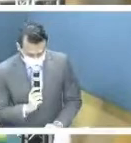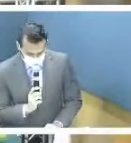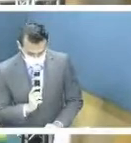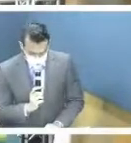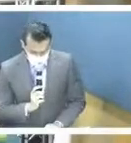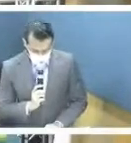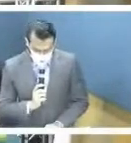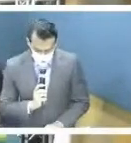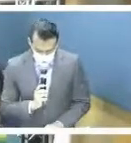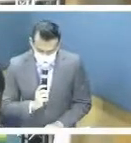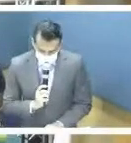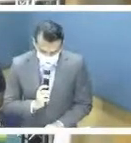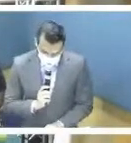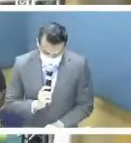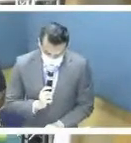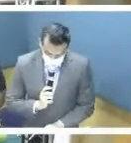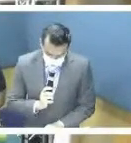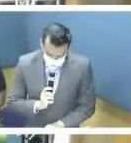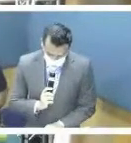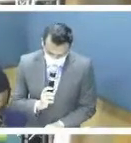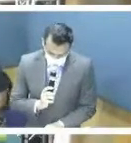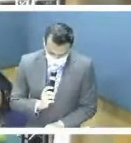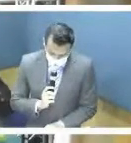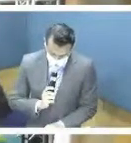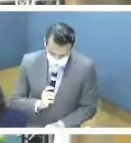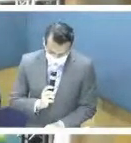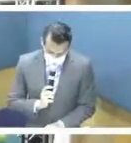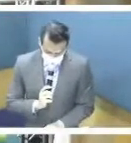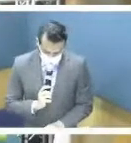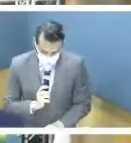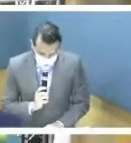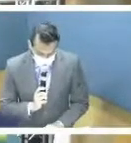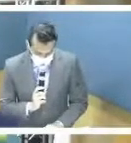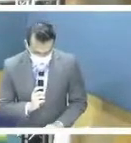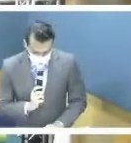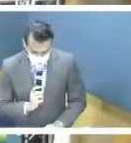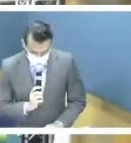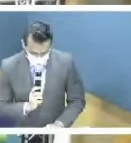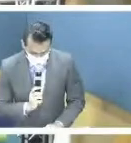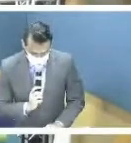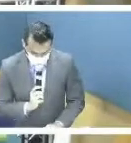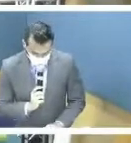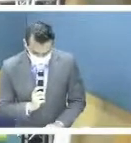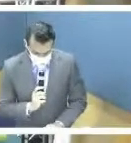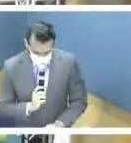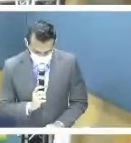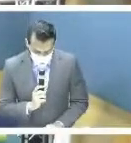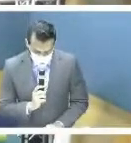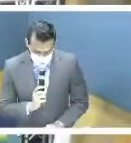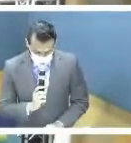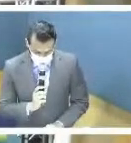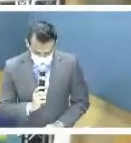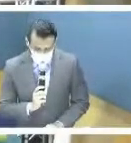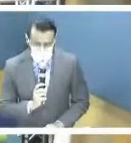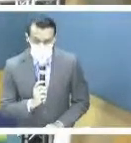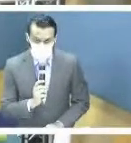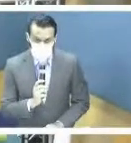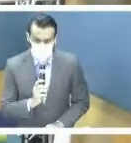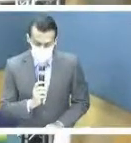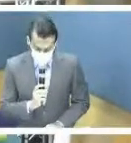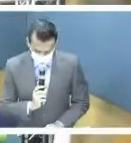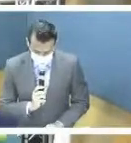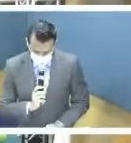Vale destacar a queda do diagnóstico da tuberculose devido à pandemia pela Covid-19, queda de